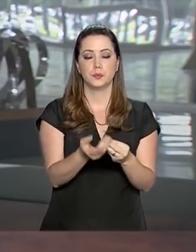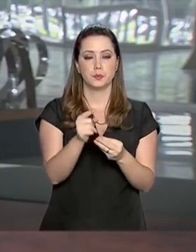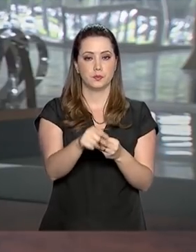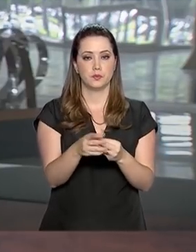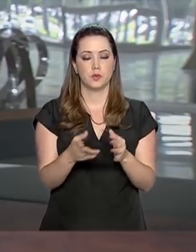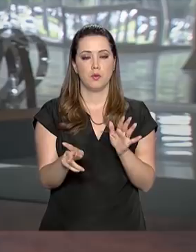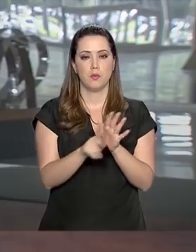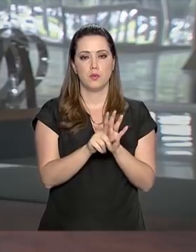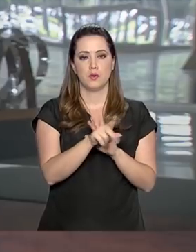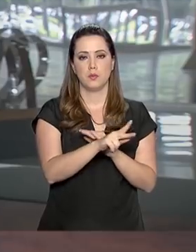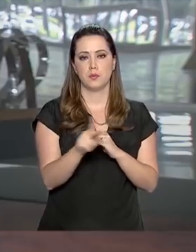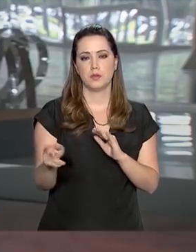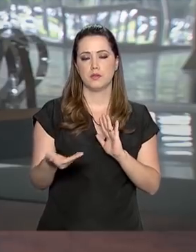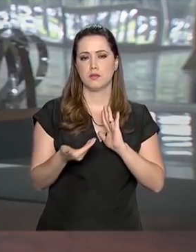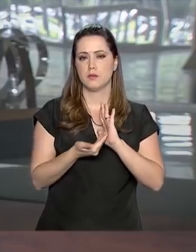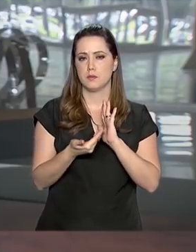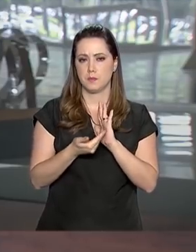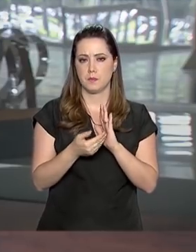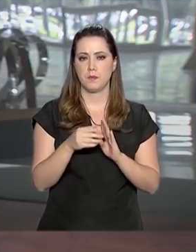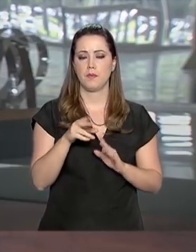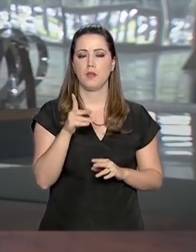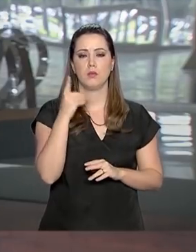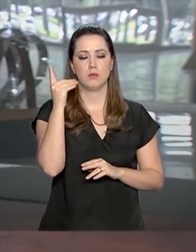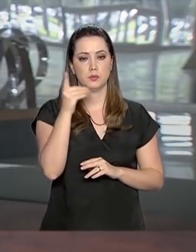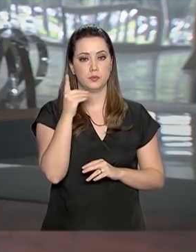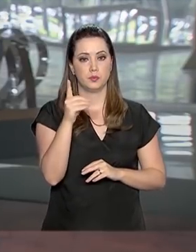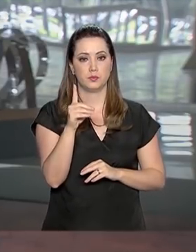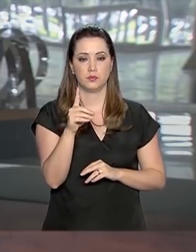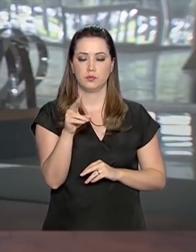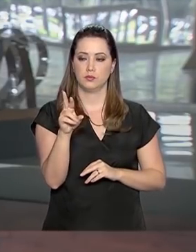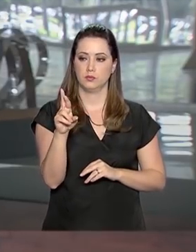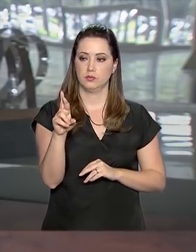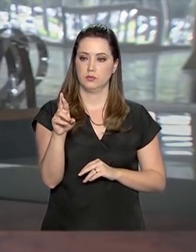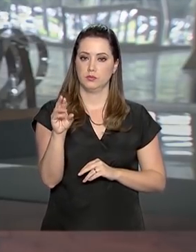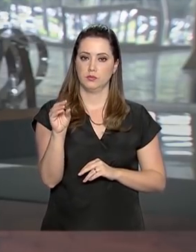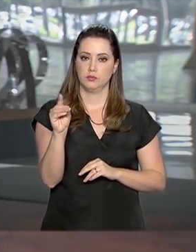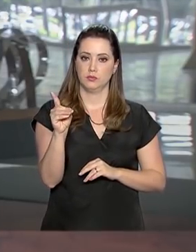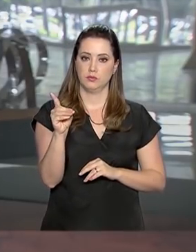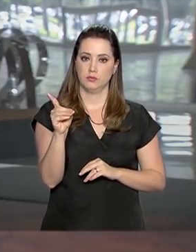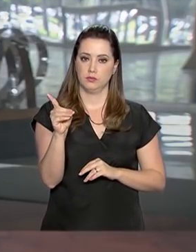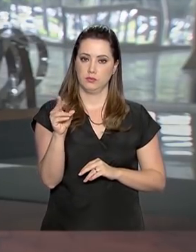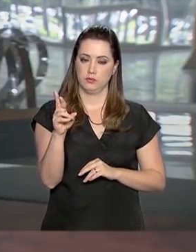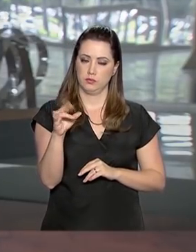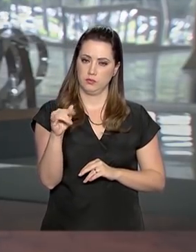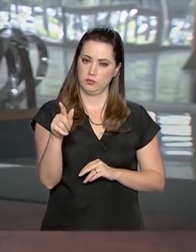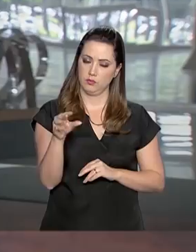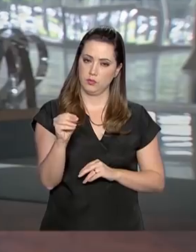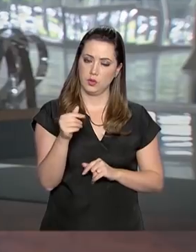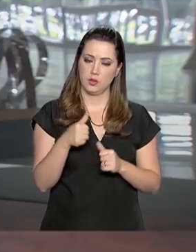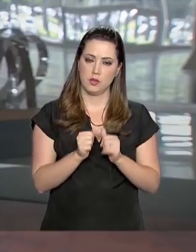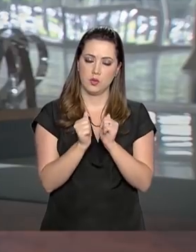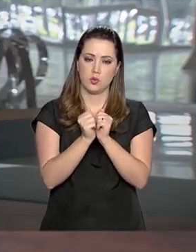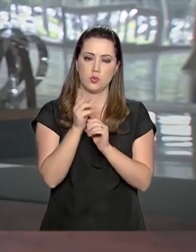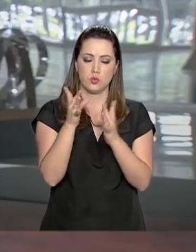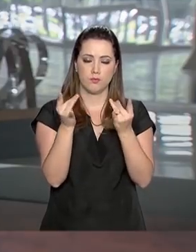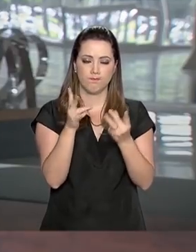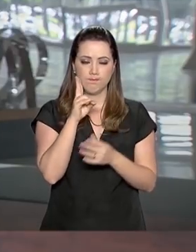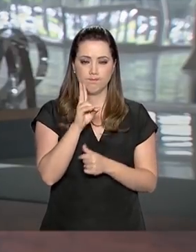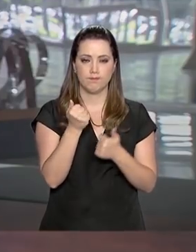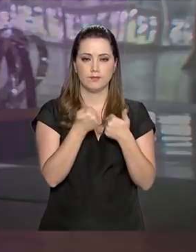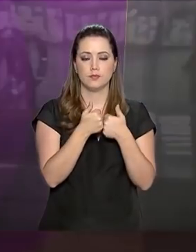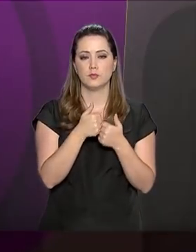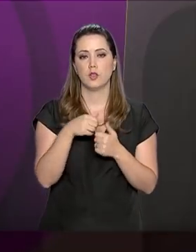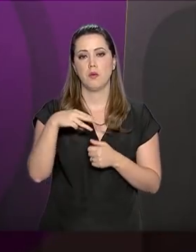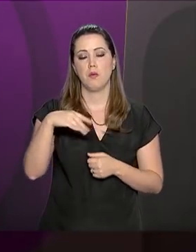diretamente ao presidente da casa, o deputado Rodrigo Maia, mas quem está lá acompanhou tudo e tem essas informações é a